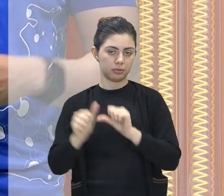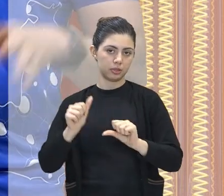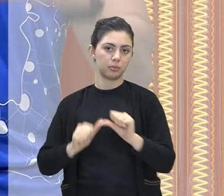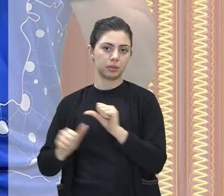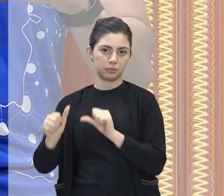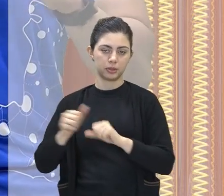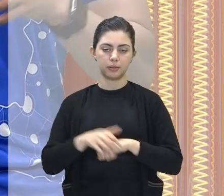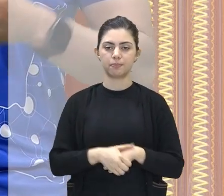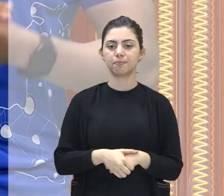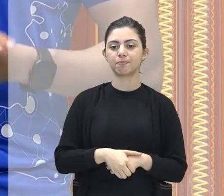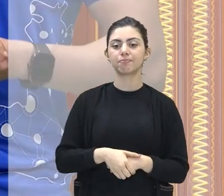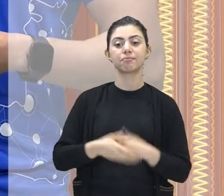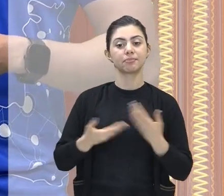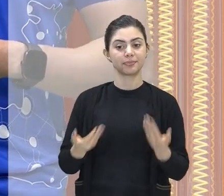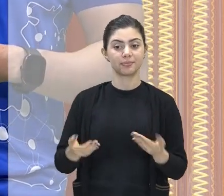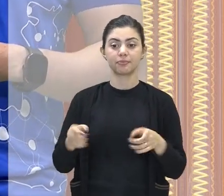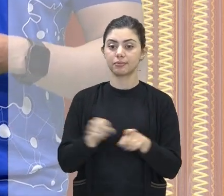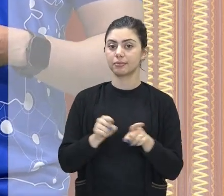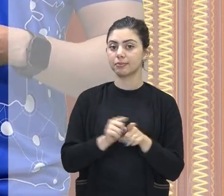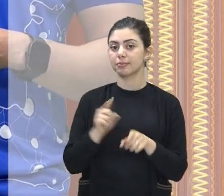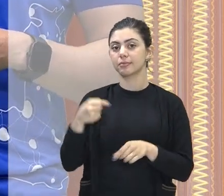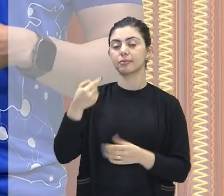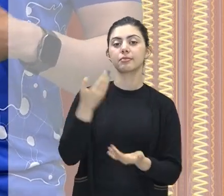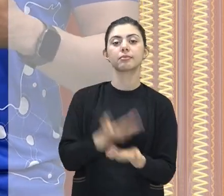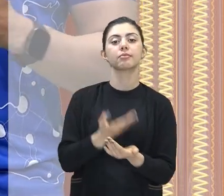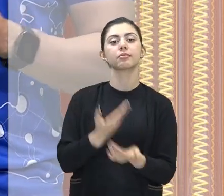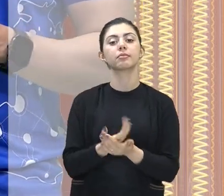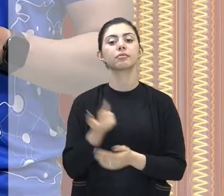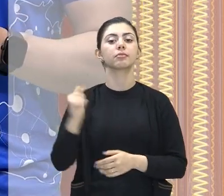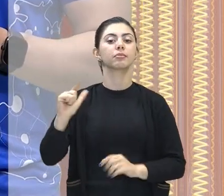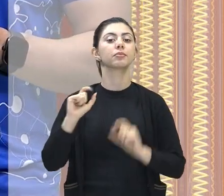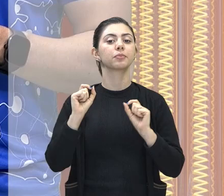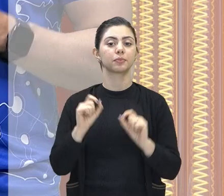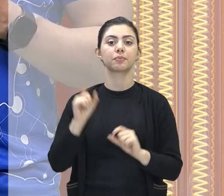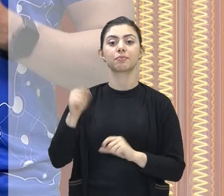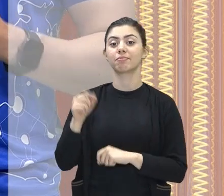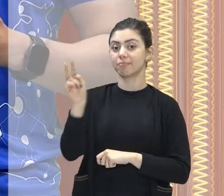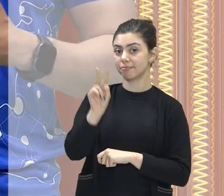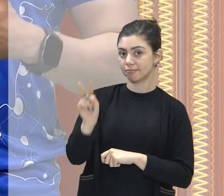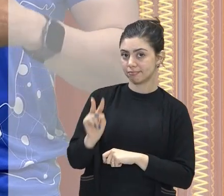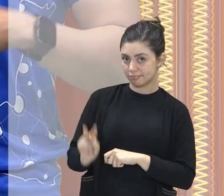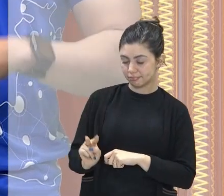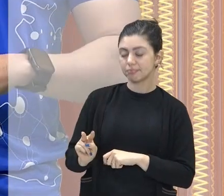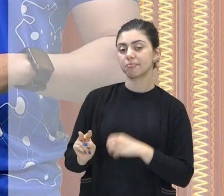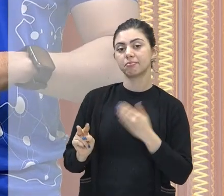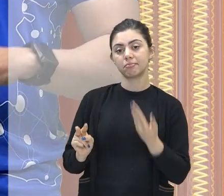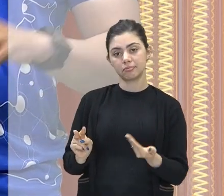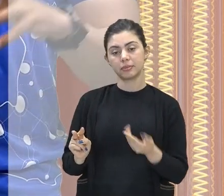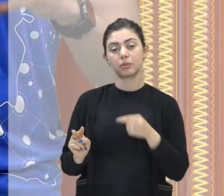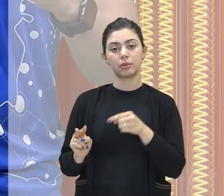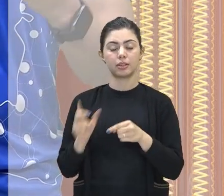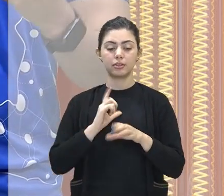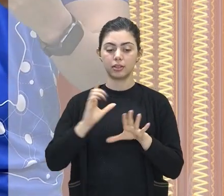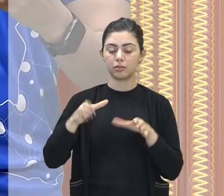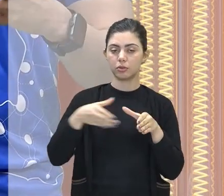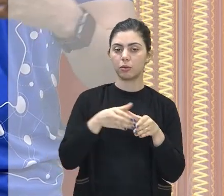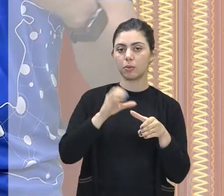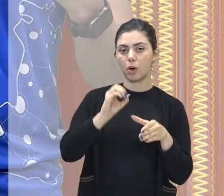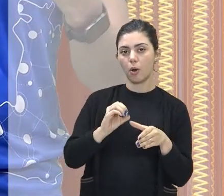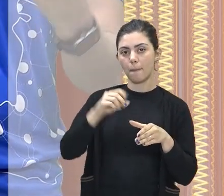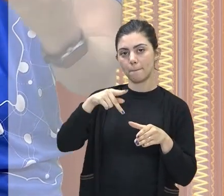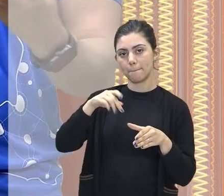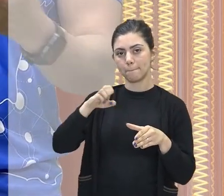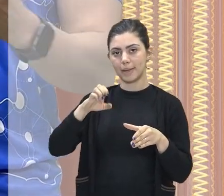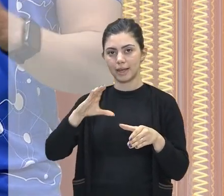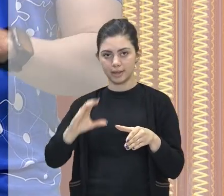certo? Nós também falamos aqui sobre a questão da Venezuela e o seu papel na OPEP, que é uma organização que